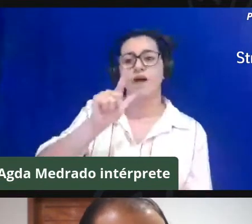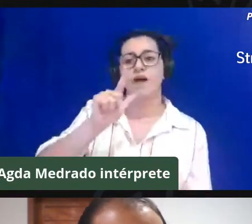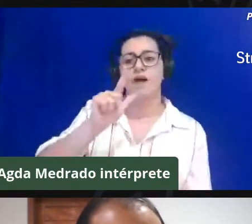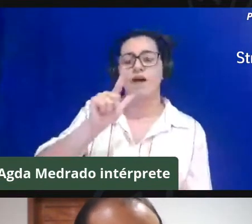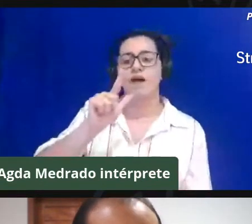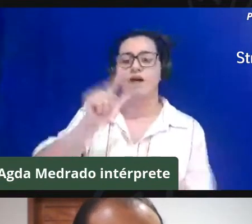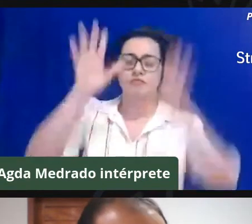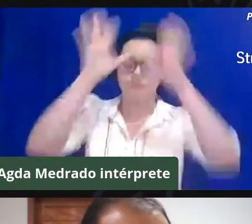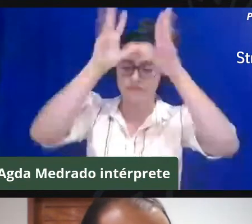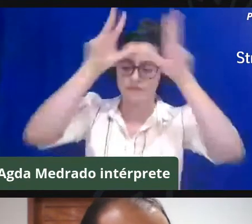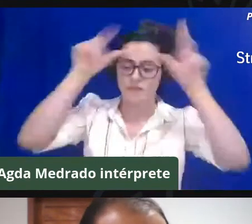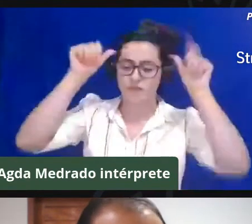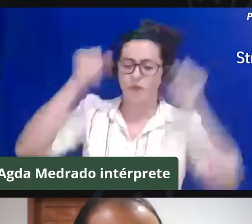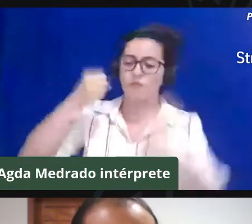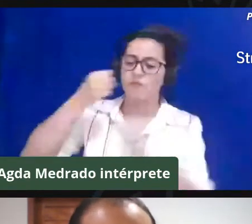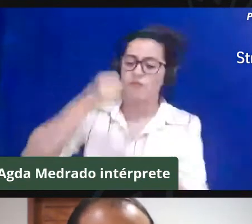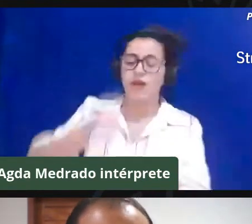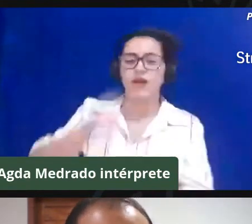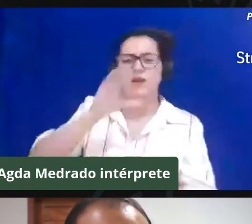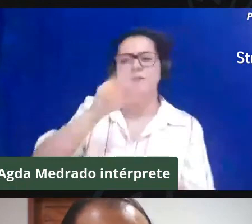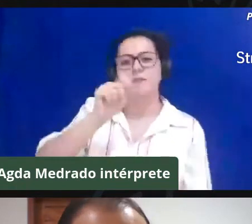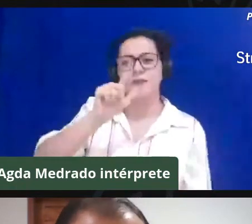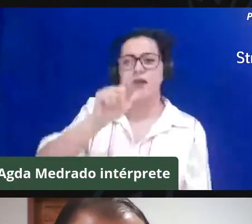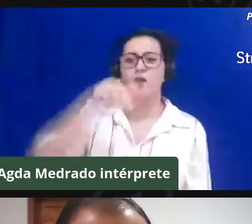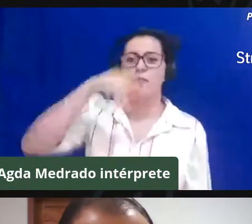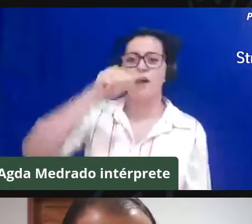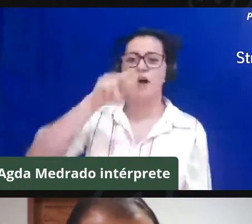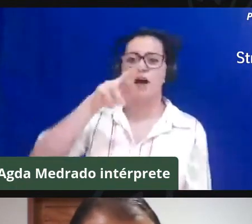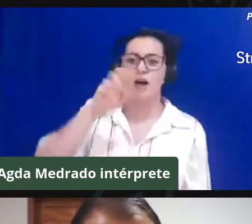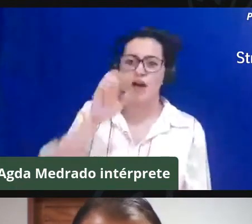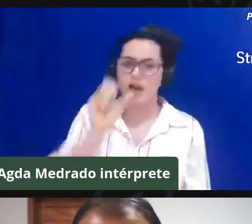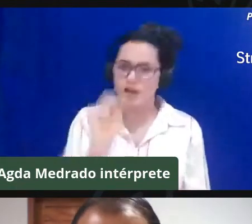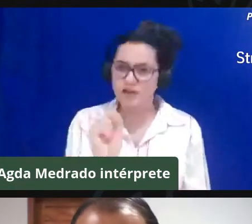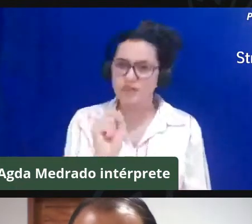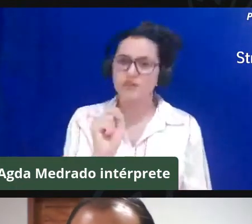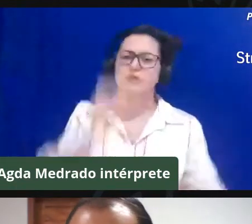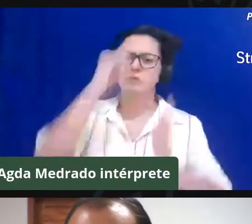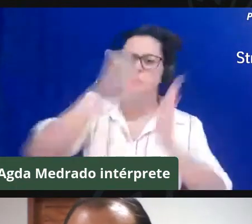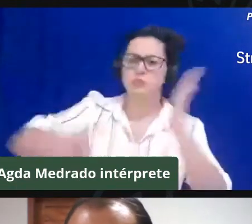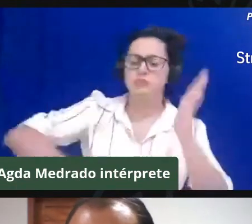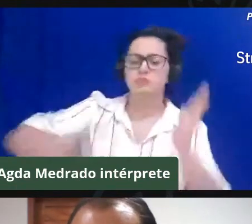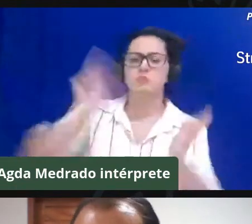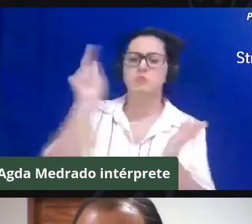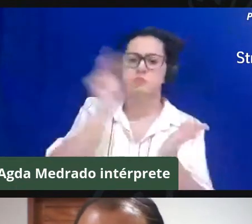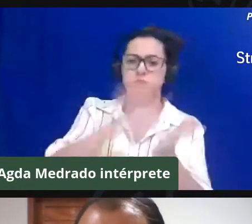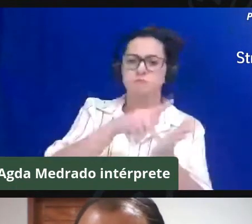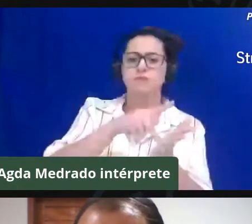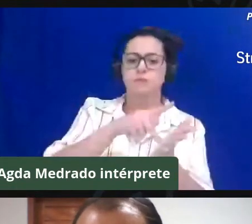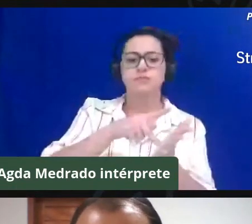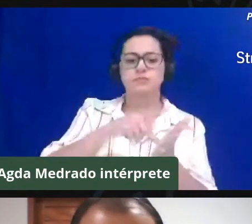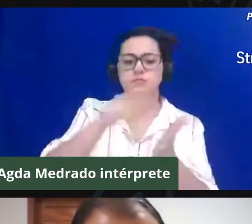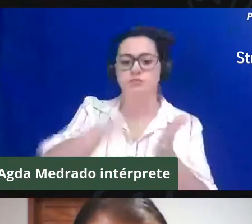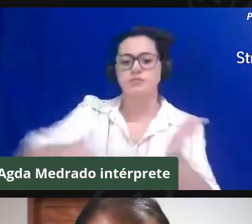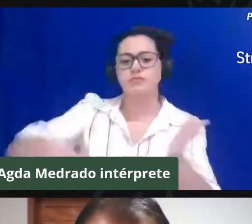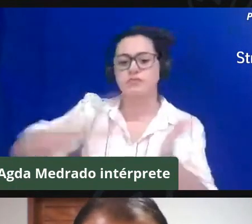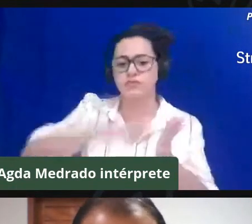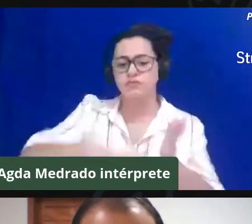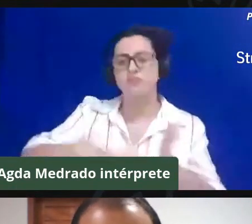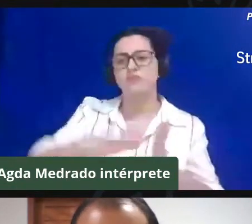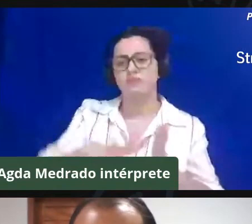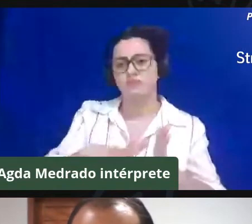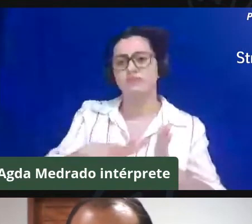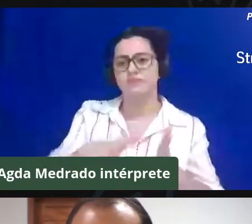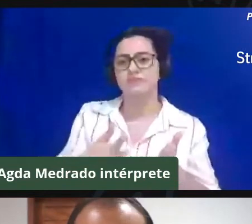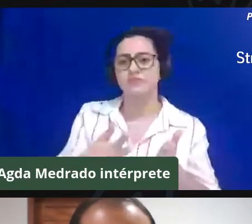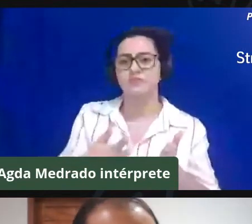processo de certificação e titulação desses territórios. No governo Bolsonaro